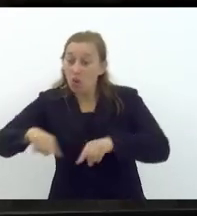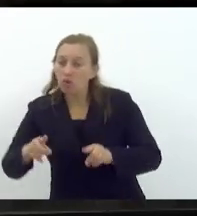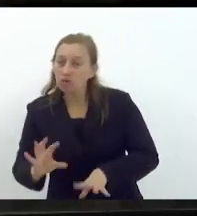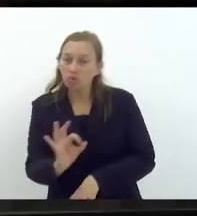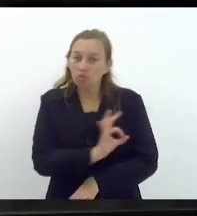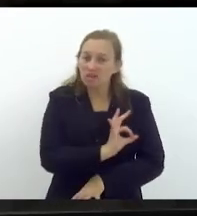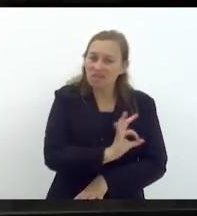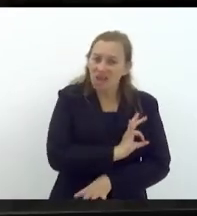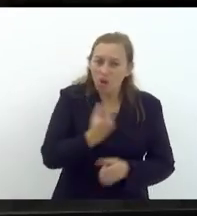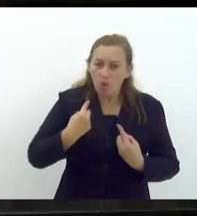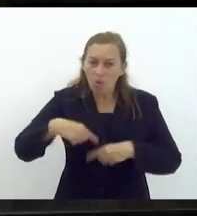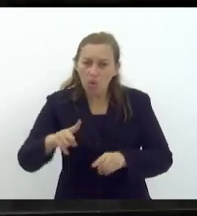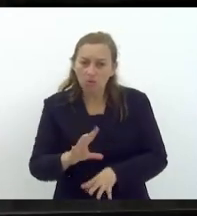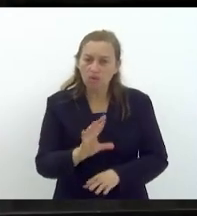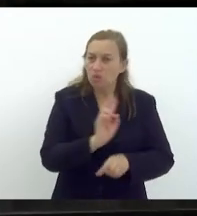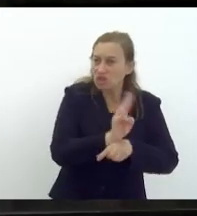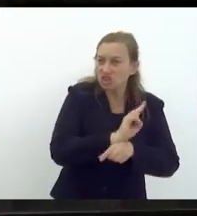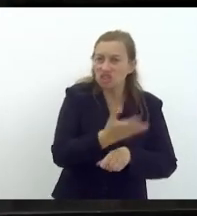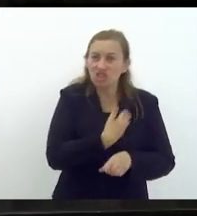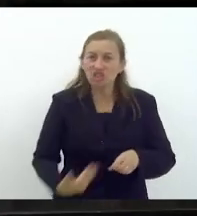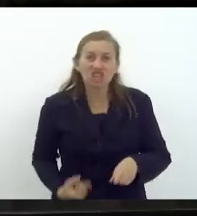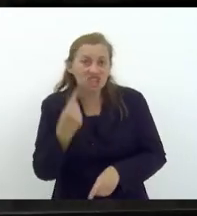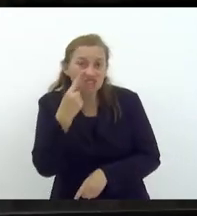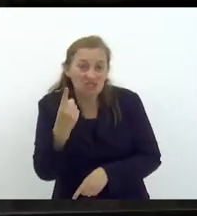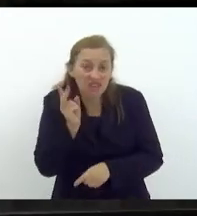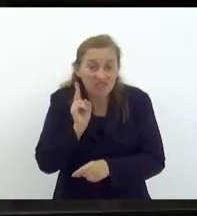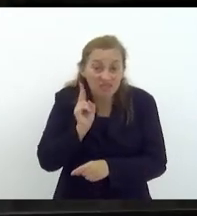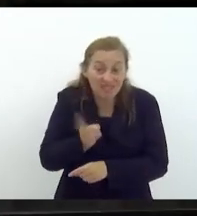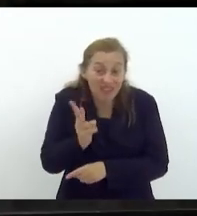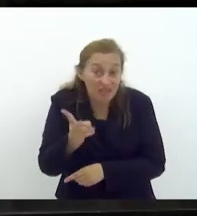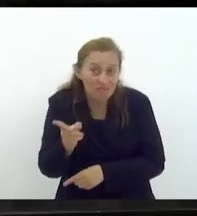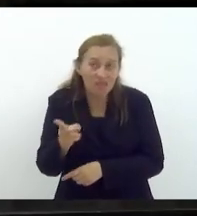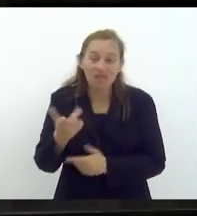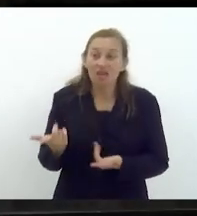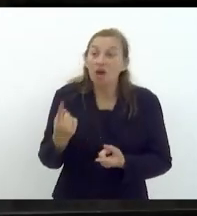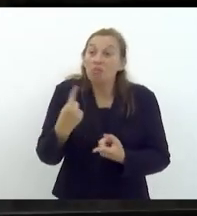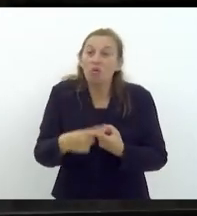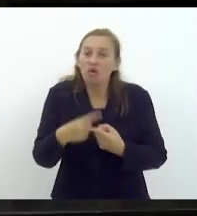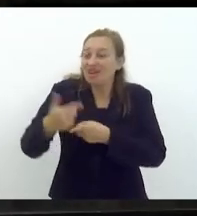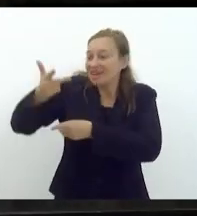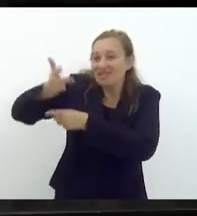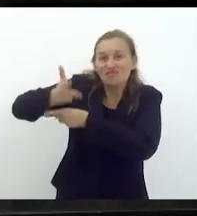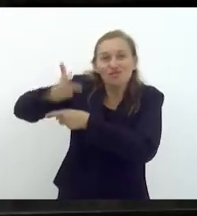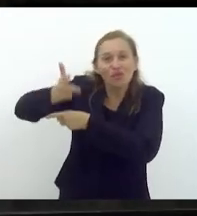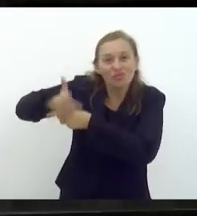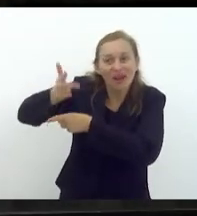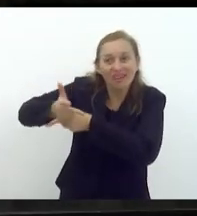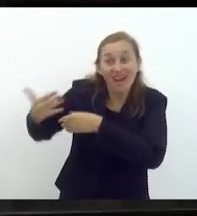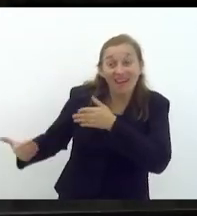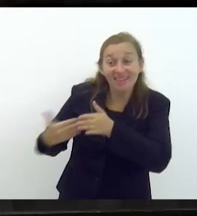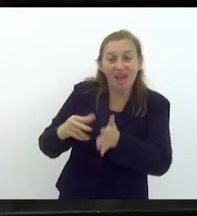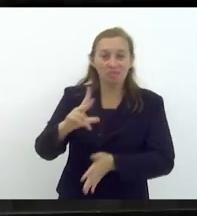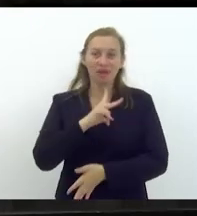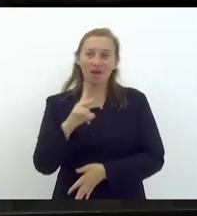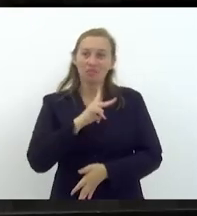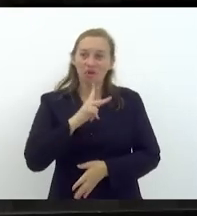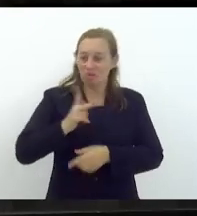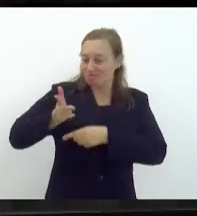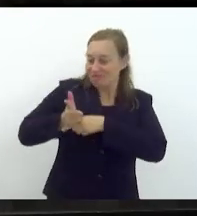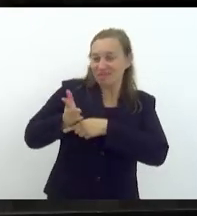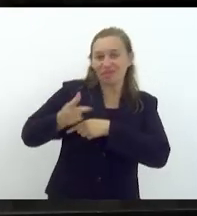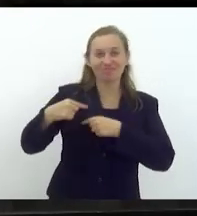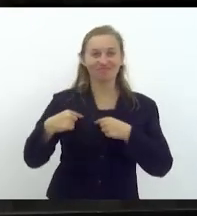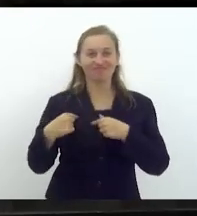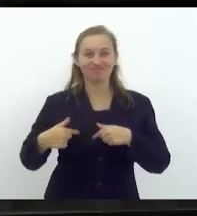agredir o agente de segurança, que é o que a gente está vendo toda hora aí, porque ele está sendo filmado até pela própria cama do policial